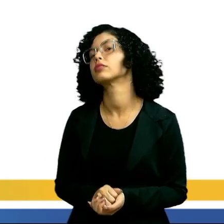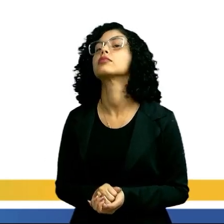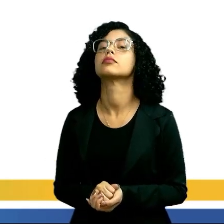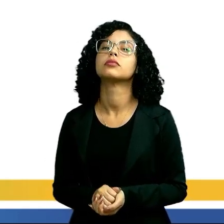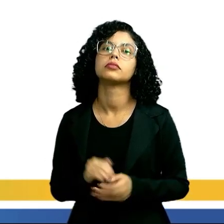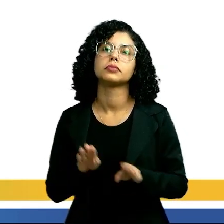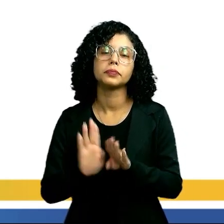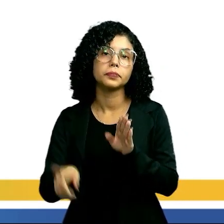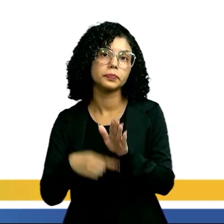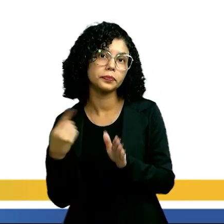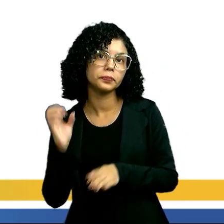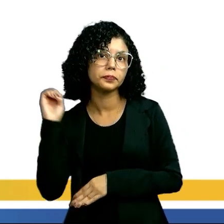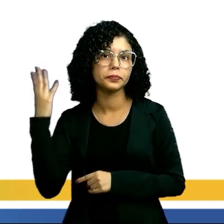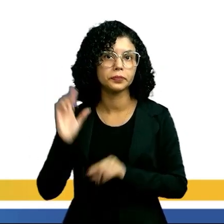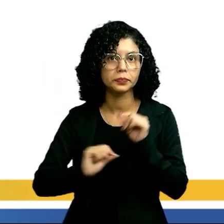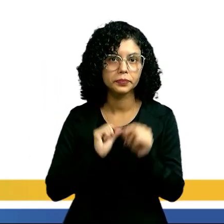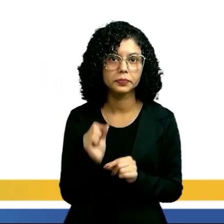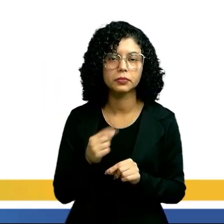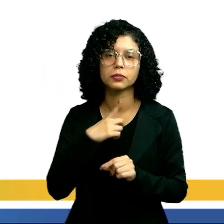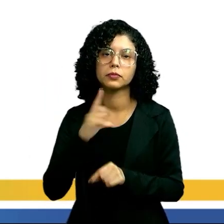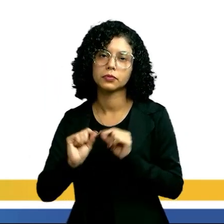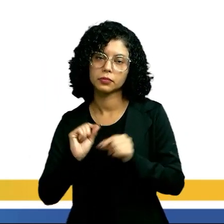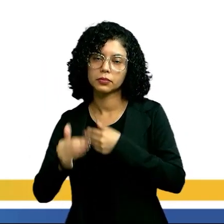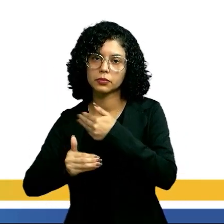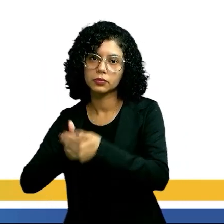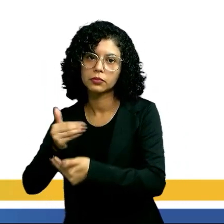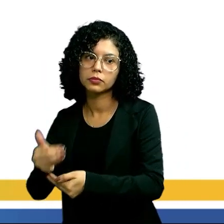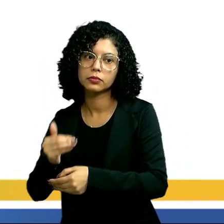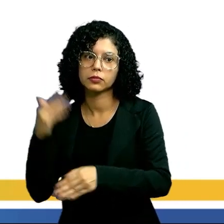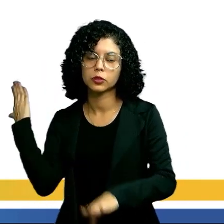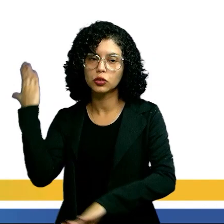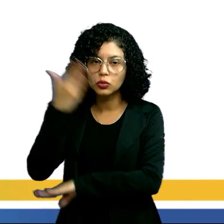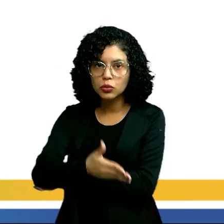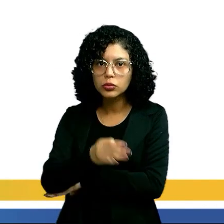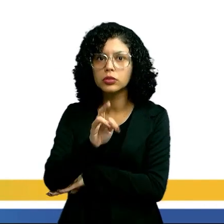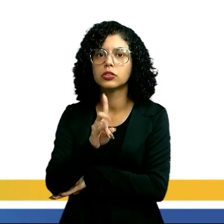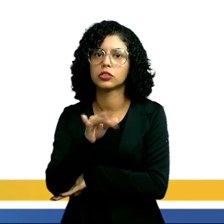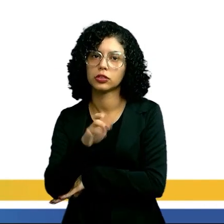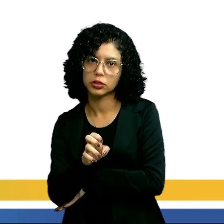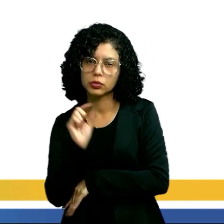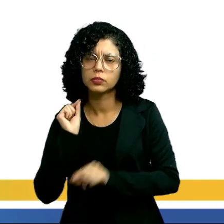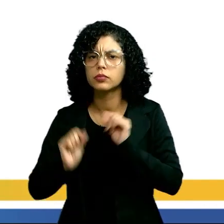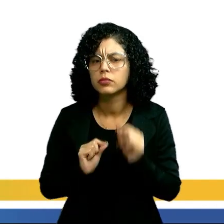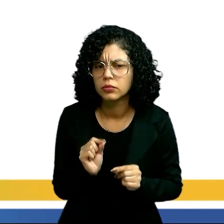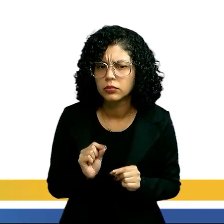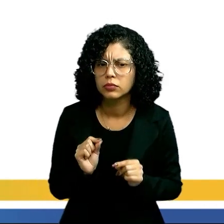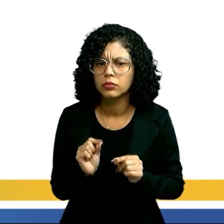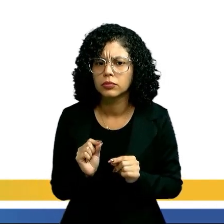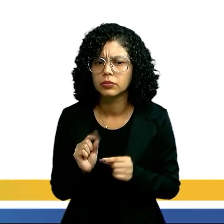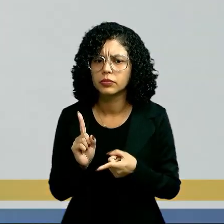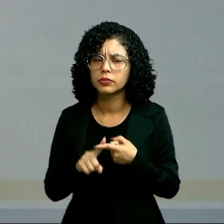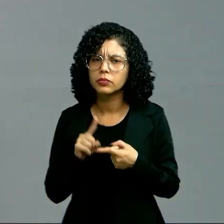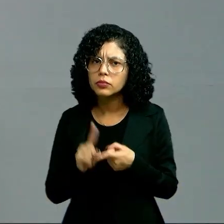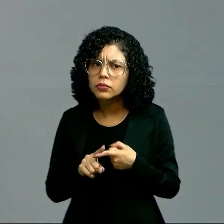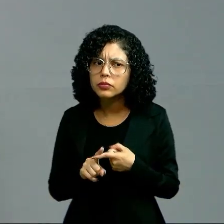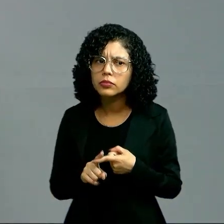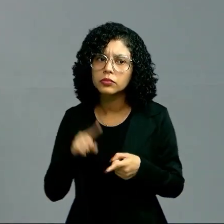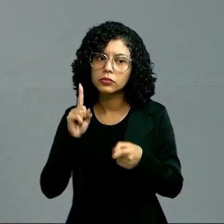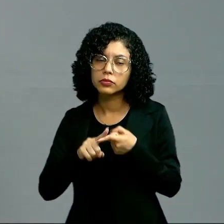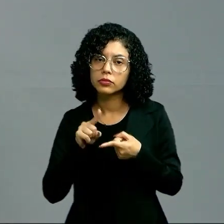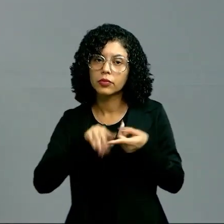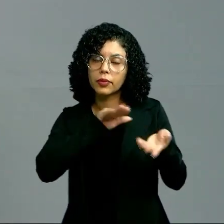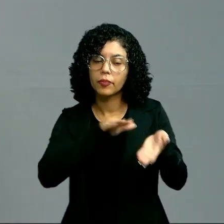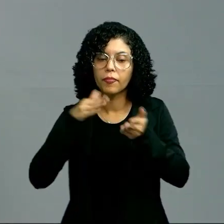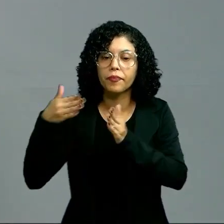certo? Na primeiro caso aqui, a gente tem um desenvolvimento indireto. Por que que é indireto, pessoal? Porque nessa